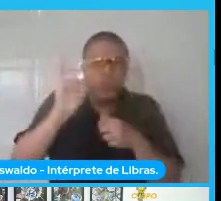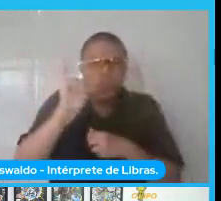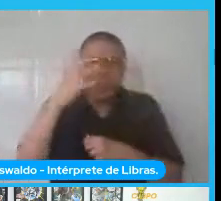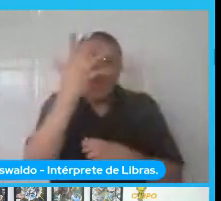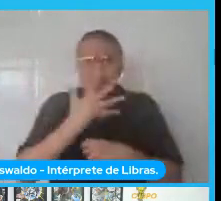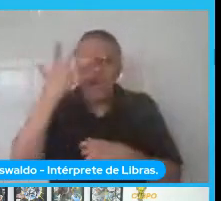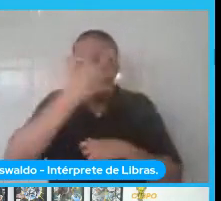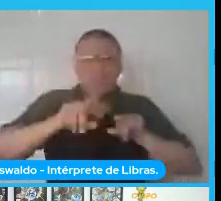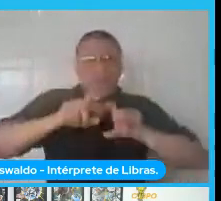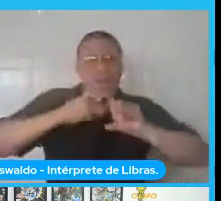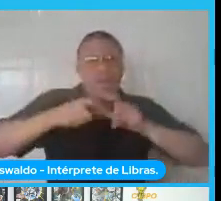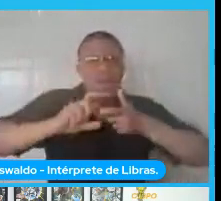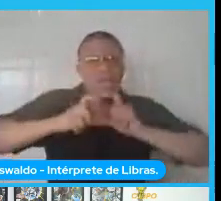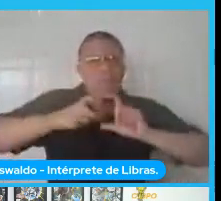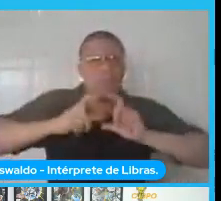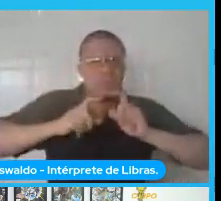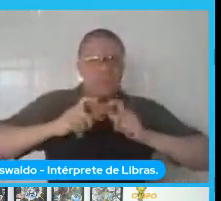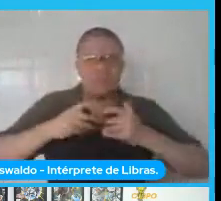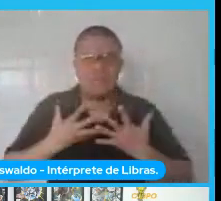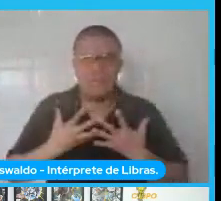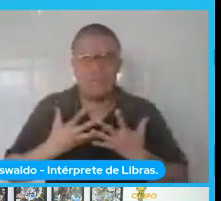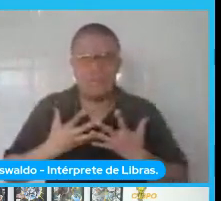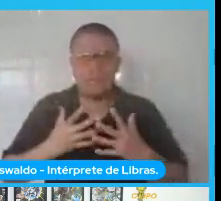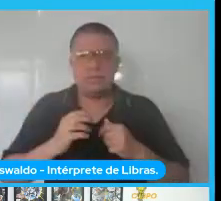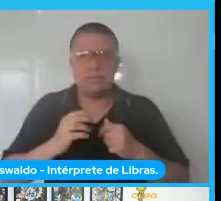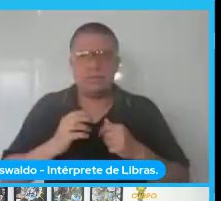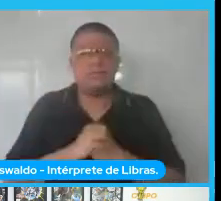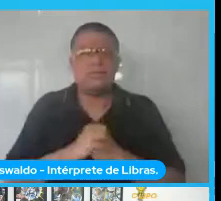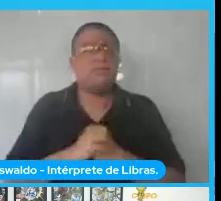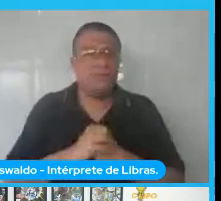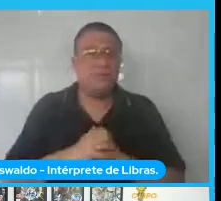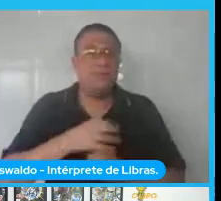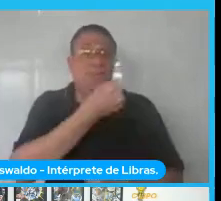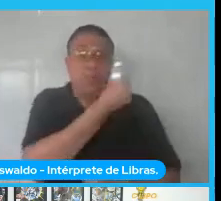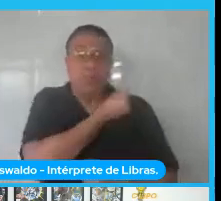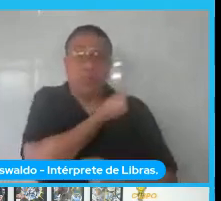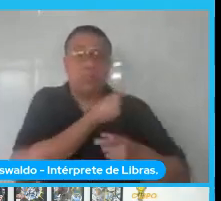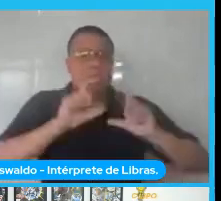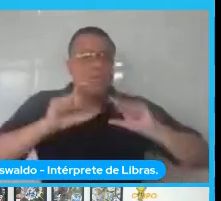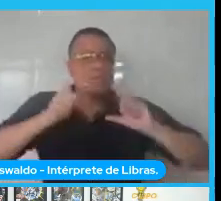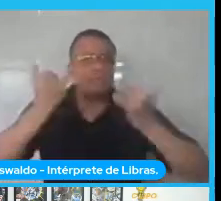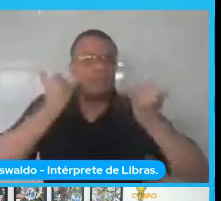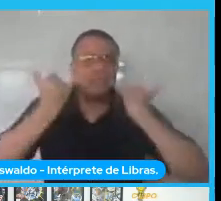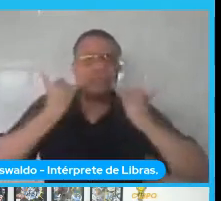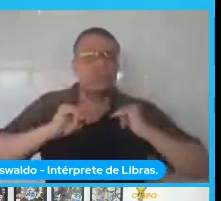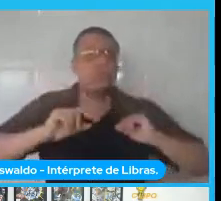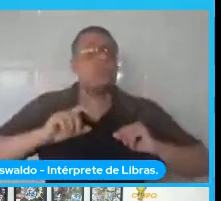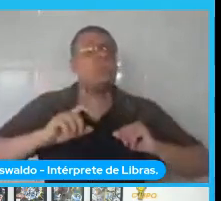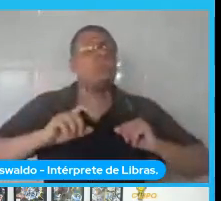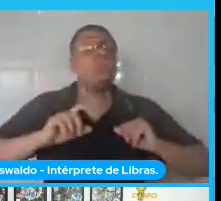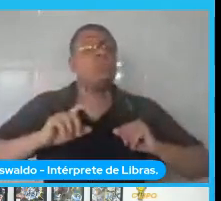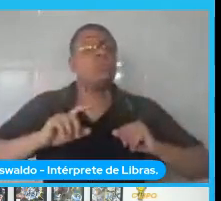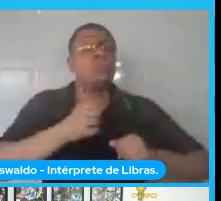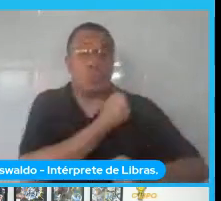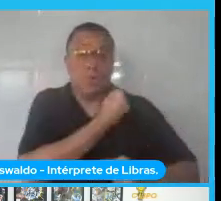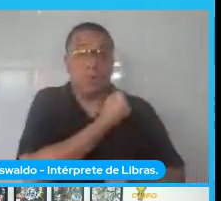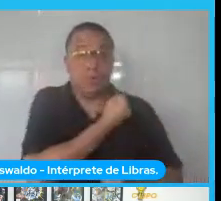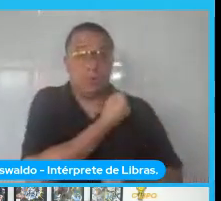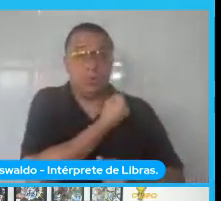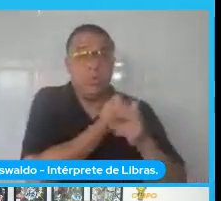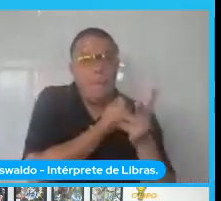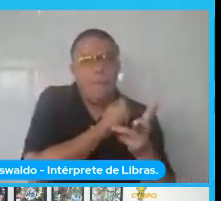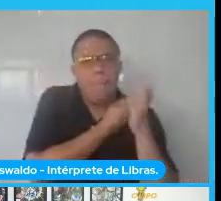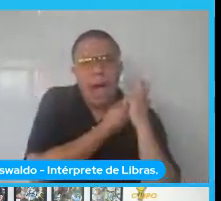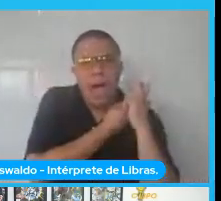em si as máquinas elas só processam números. Então como é que acontece? O que eu tenho o primeiro processo que eu tenho